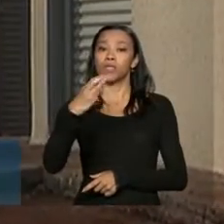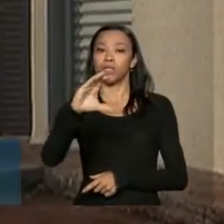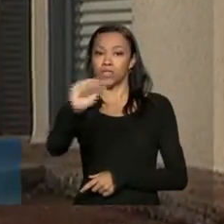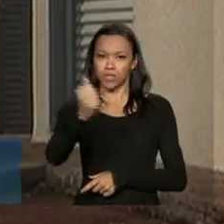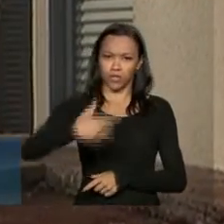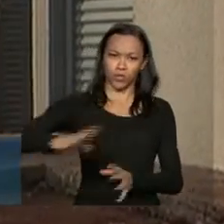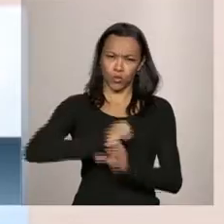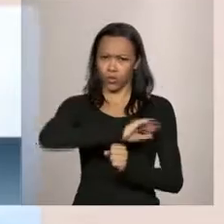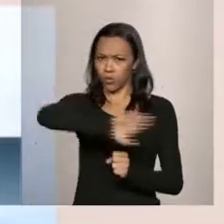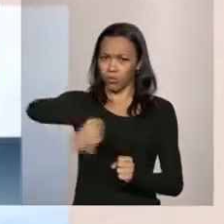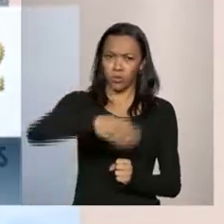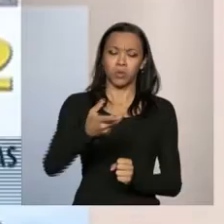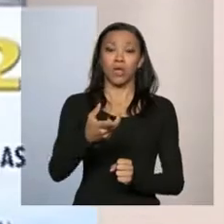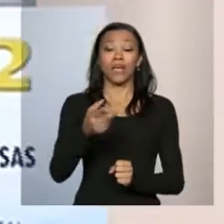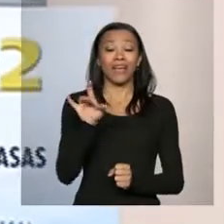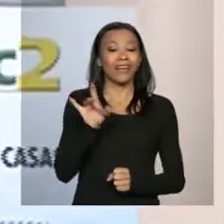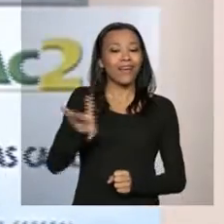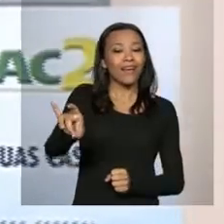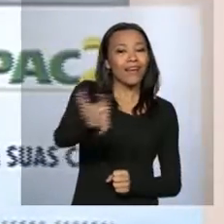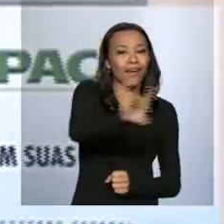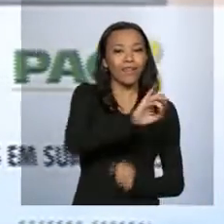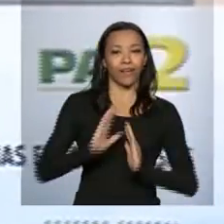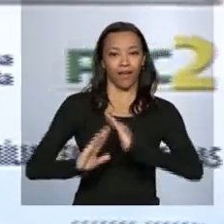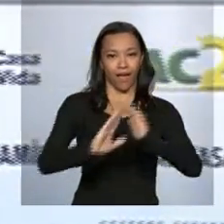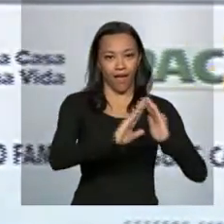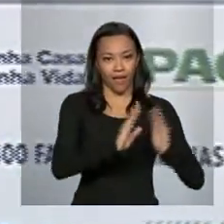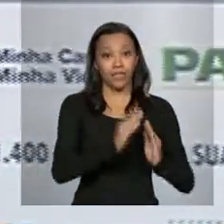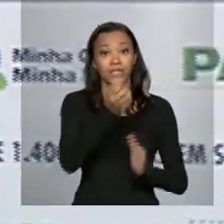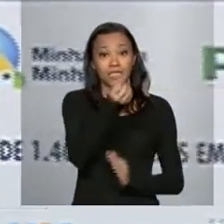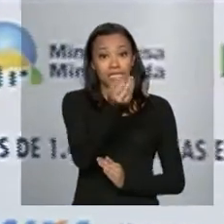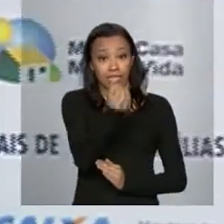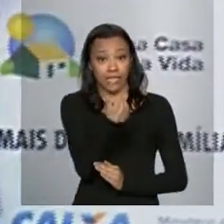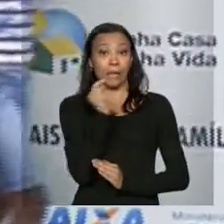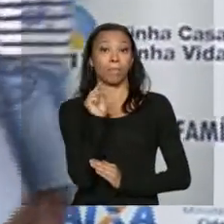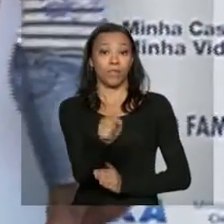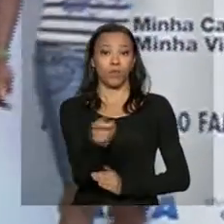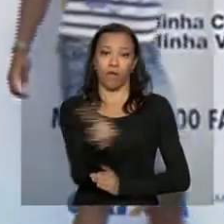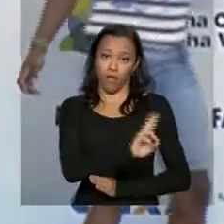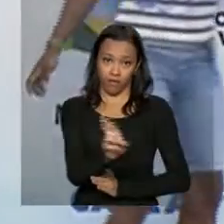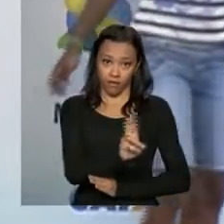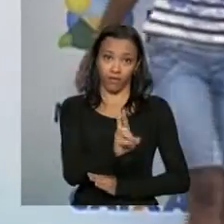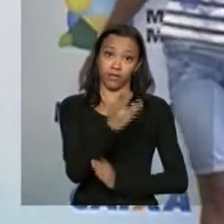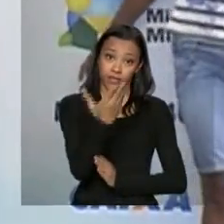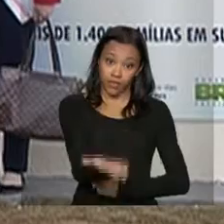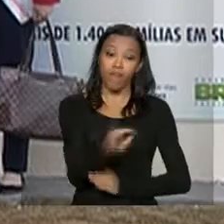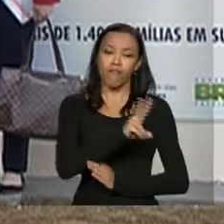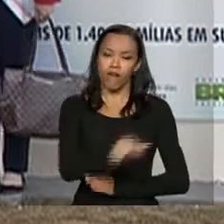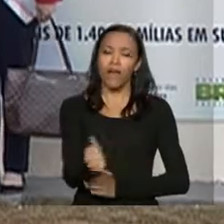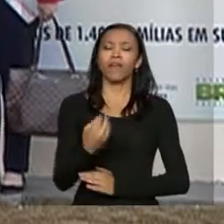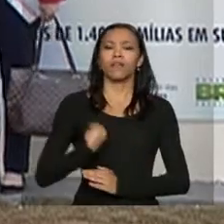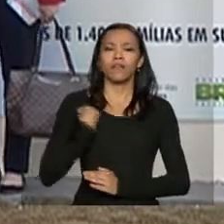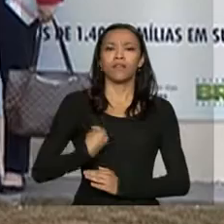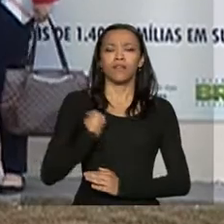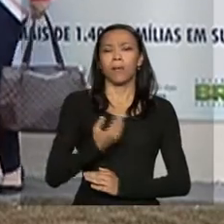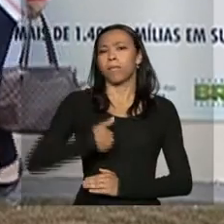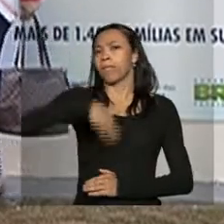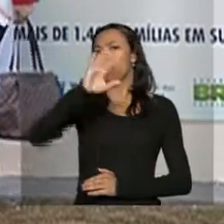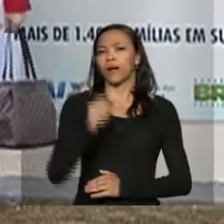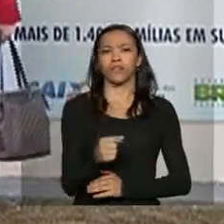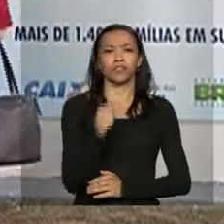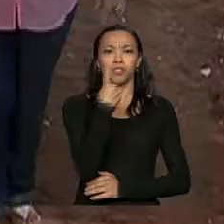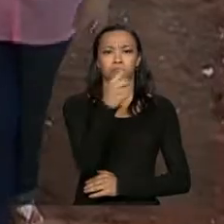milhões. Cada unidade está avaliada em R 60 mil. No empreendimento, vão morar mais de 1.400